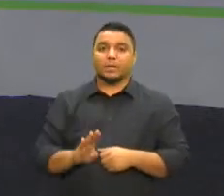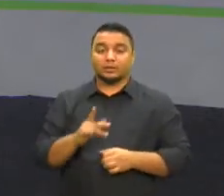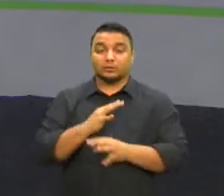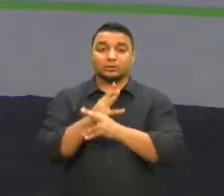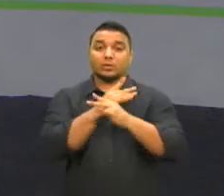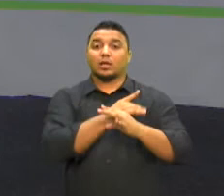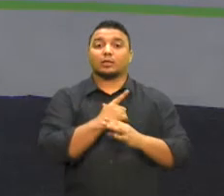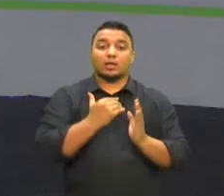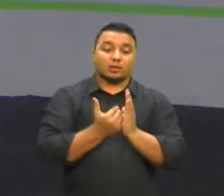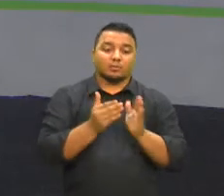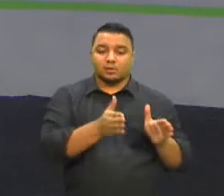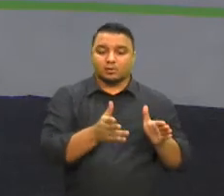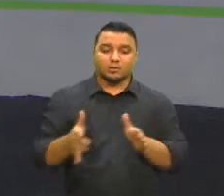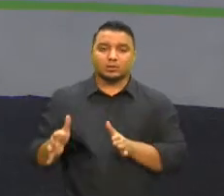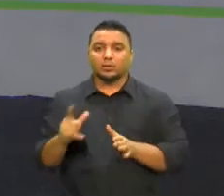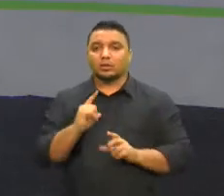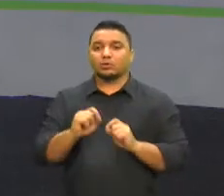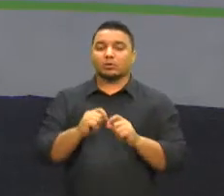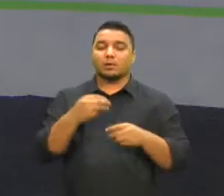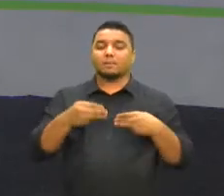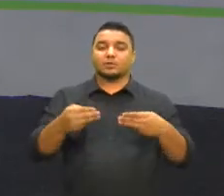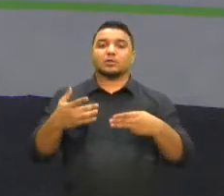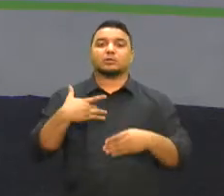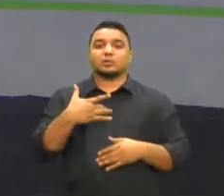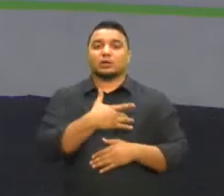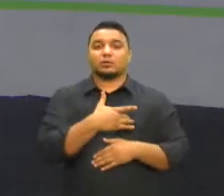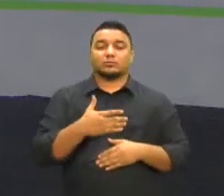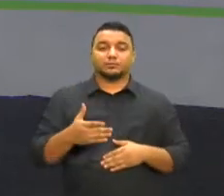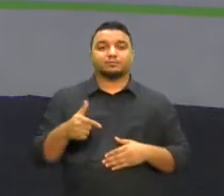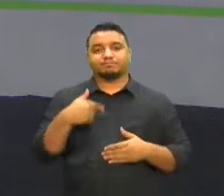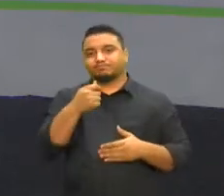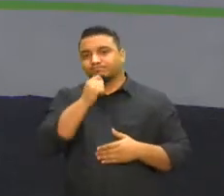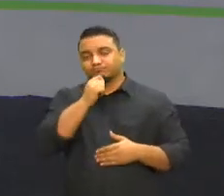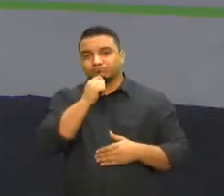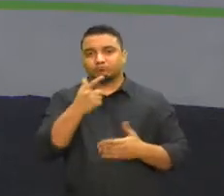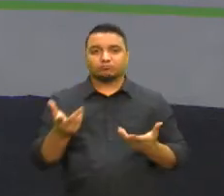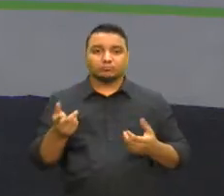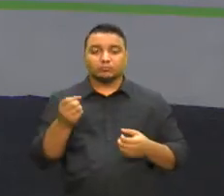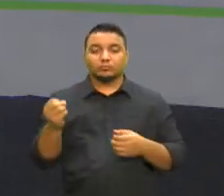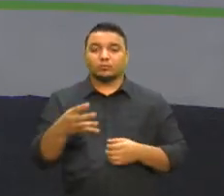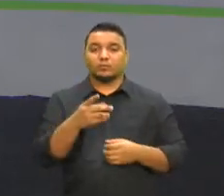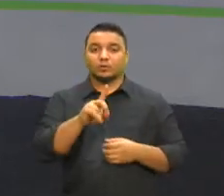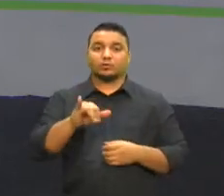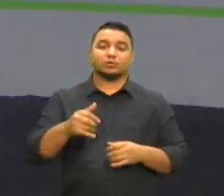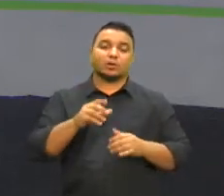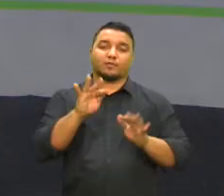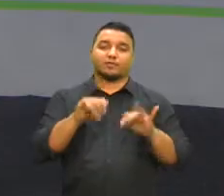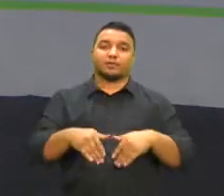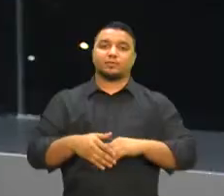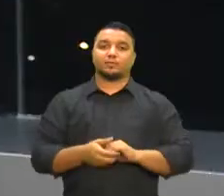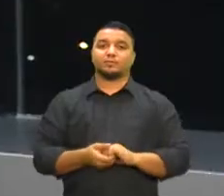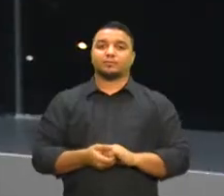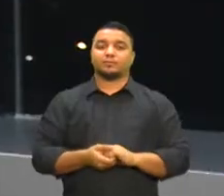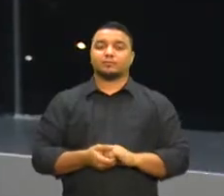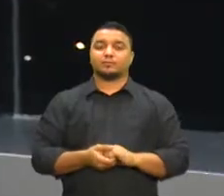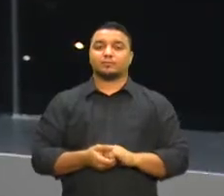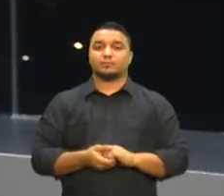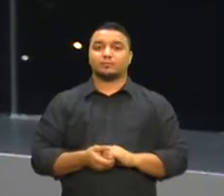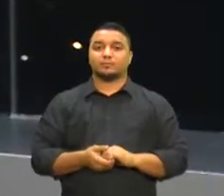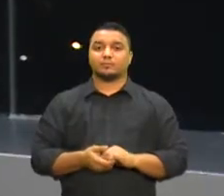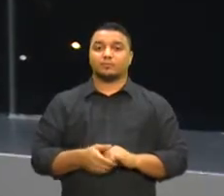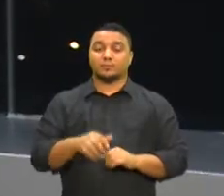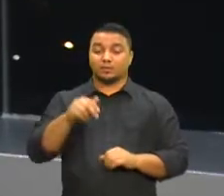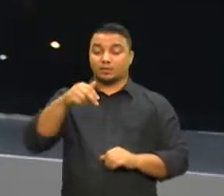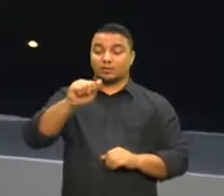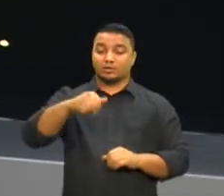foi prorrogado pelo Ministério da Saúde e ainda não há nova data para o final da campanha. A INS,